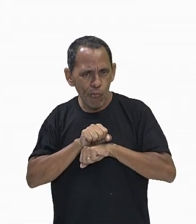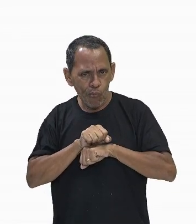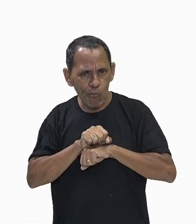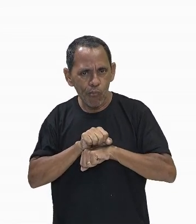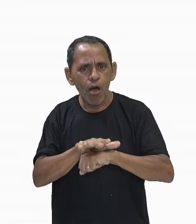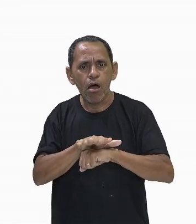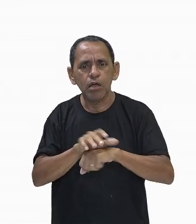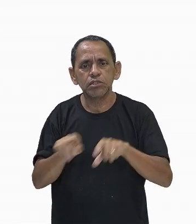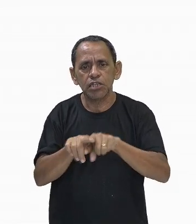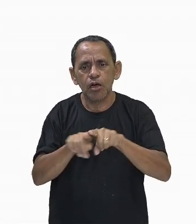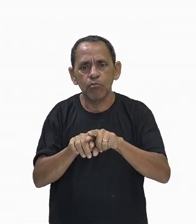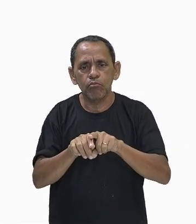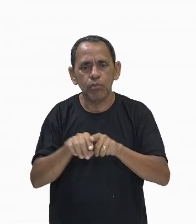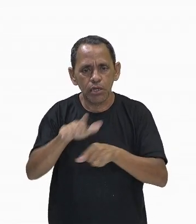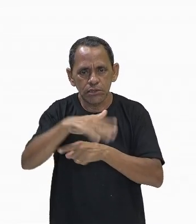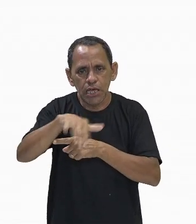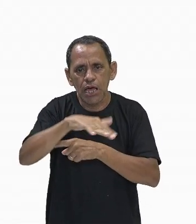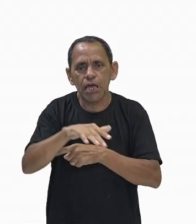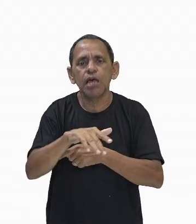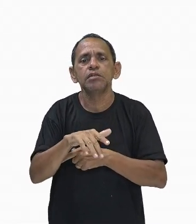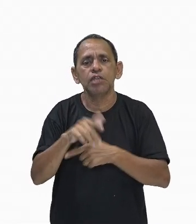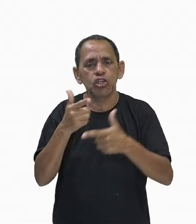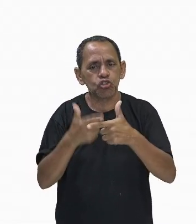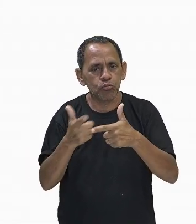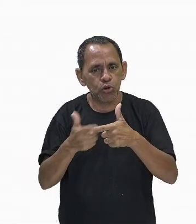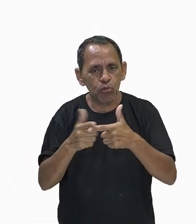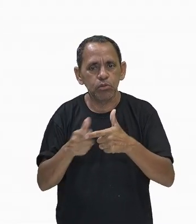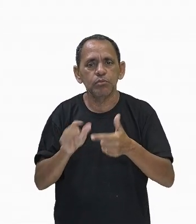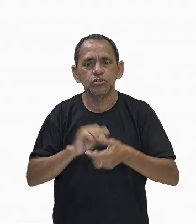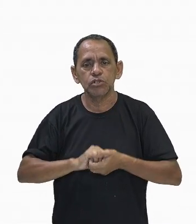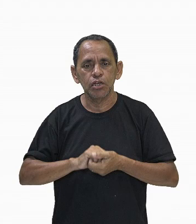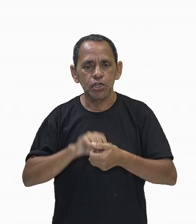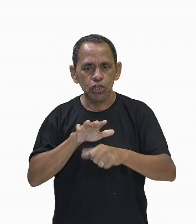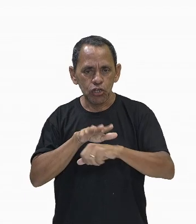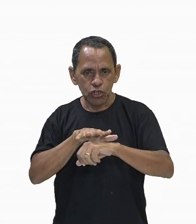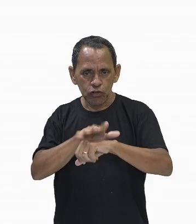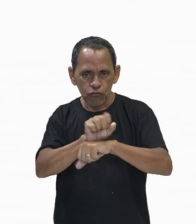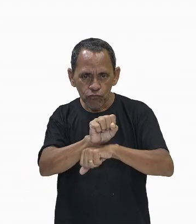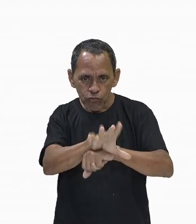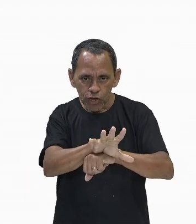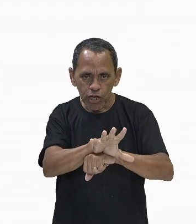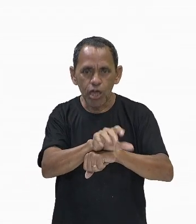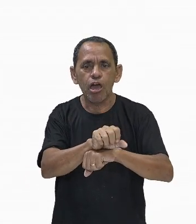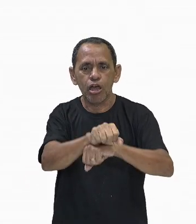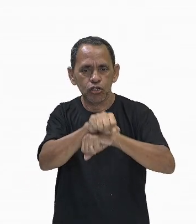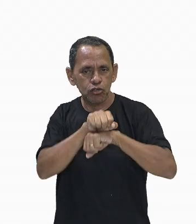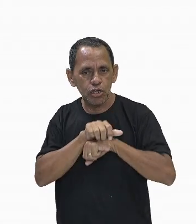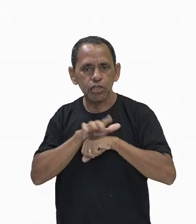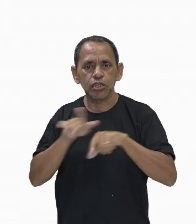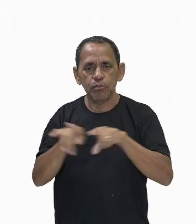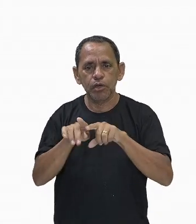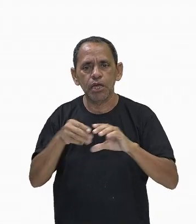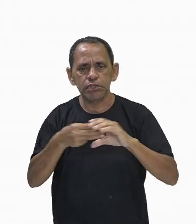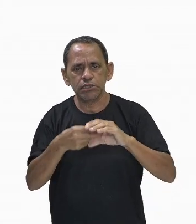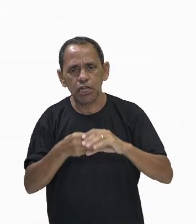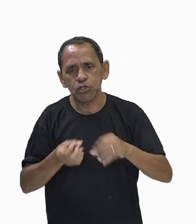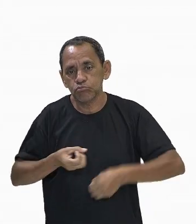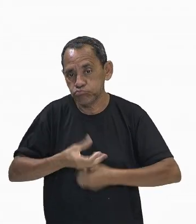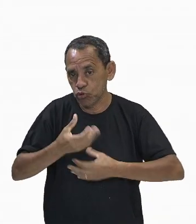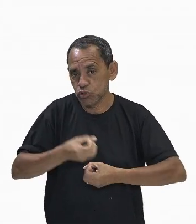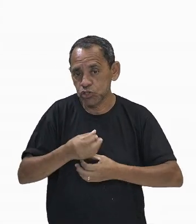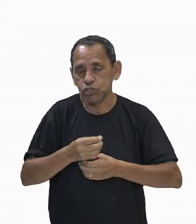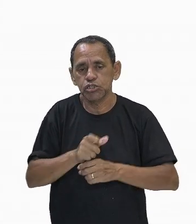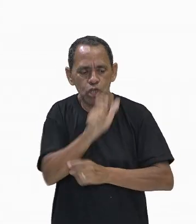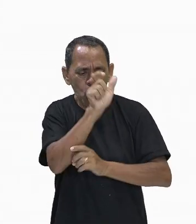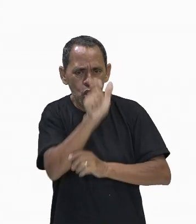regiões infectadas. Nós temos aí essas células que são produzidas aí na medula